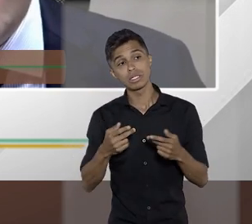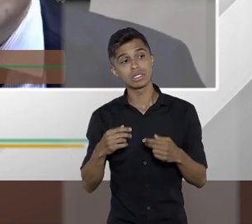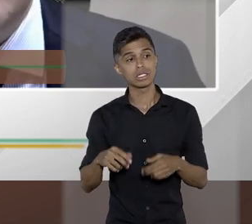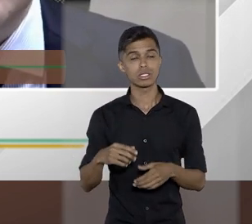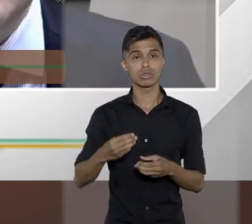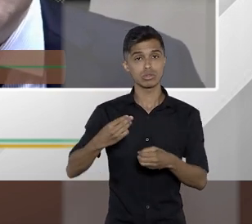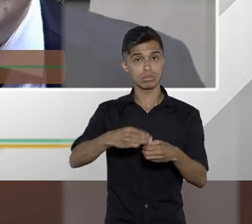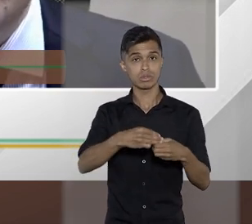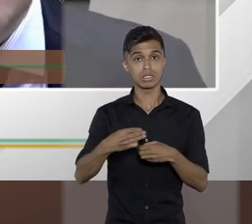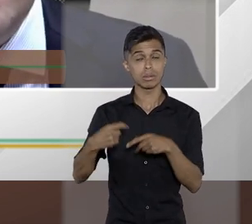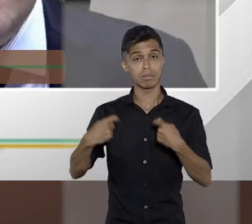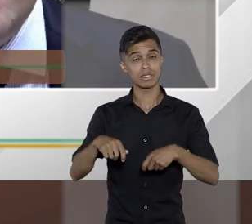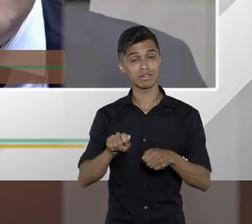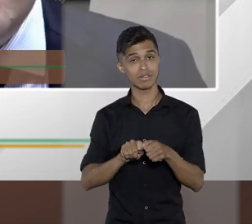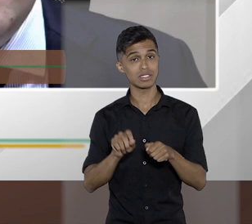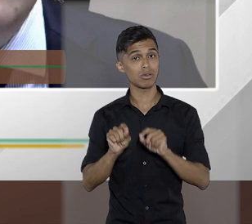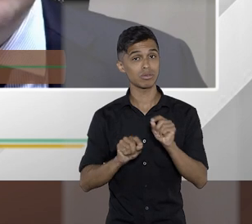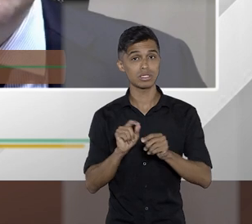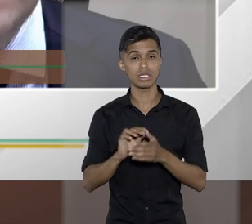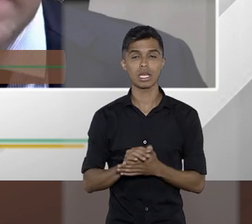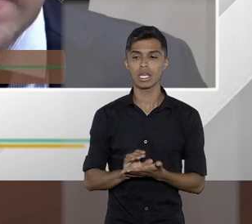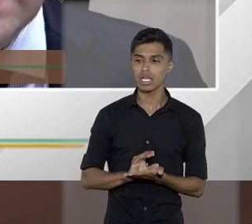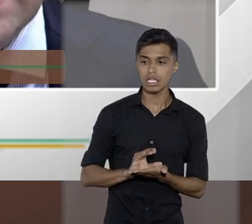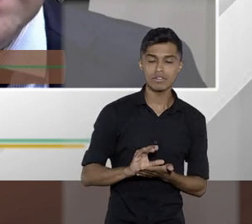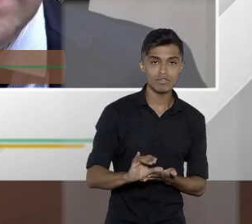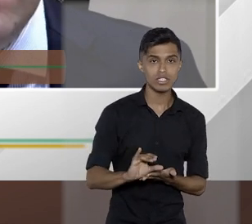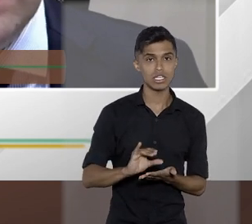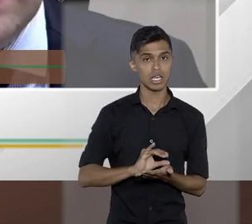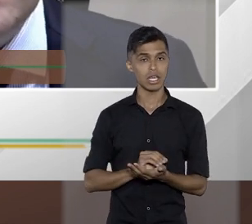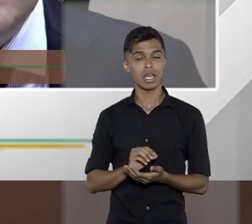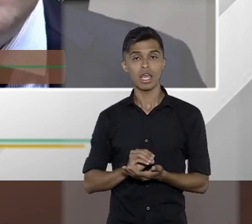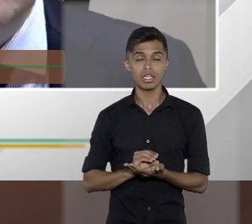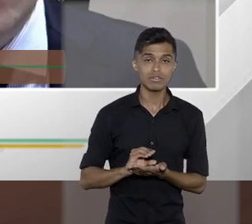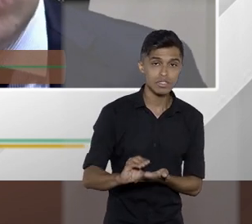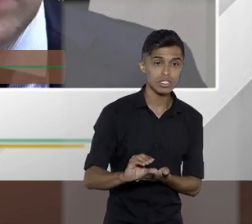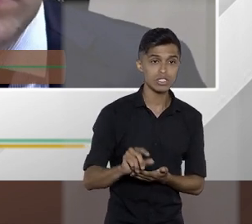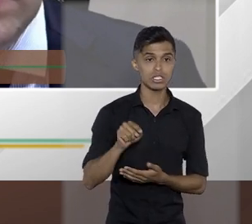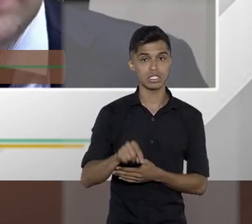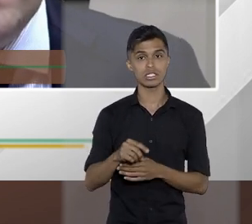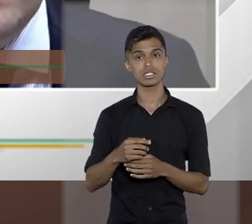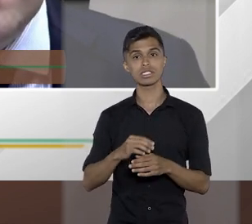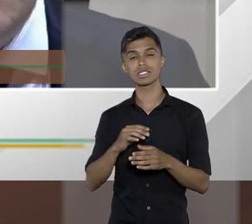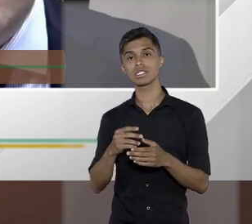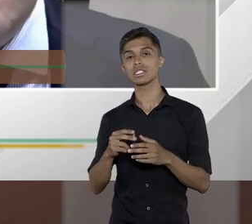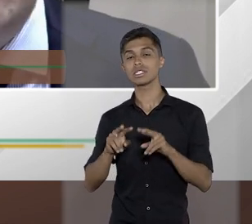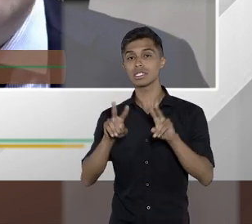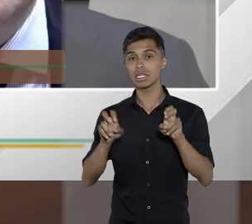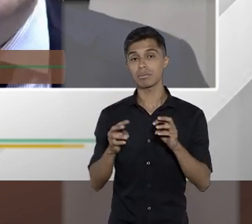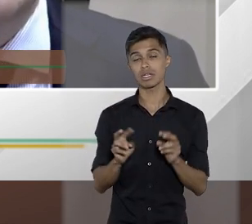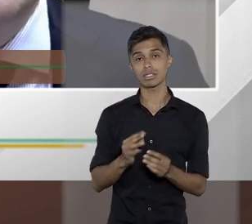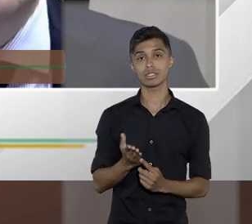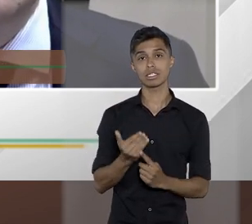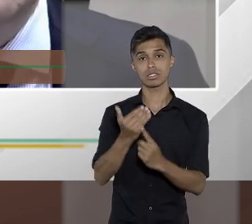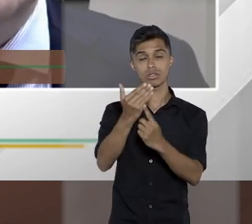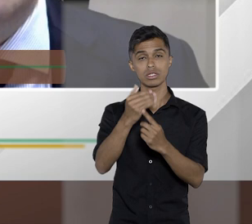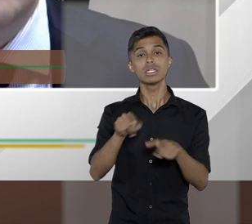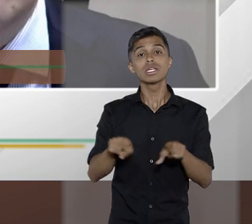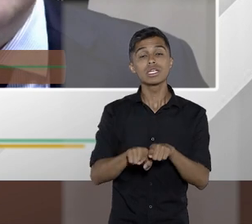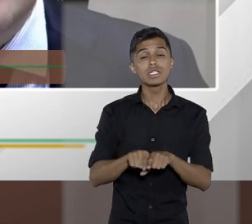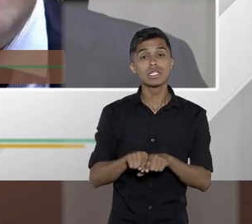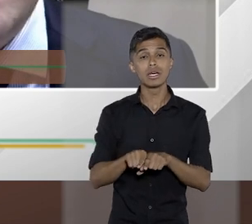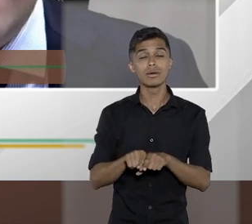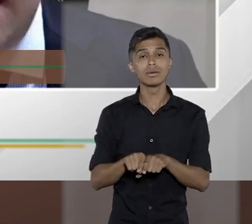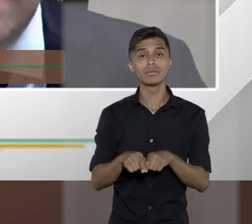municípios devem fazer é investir nesse acervo eletrônico e também aperfeiçoando o